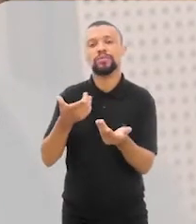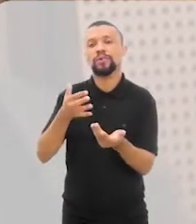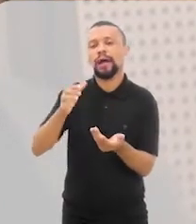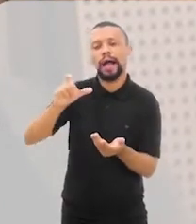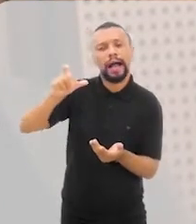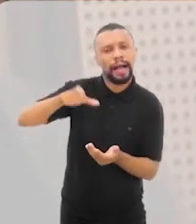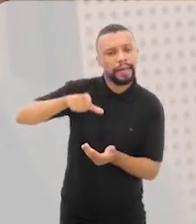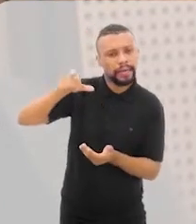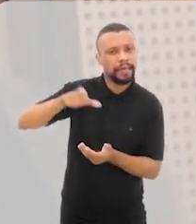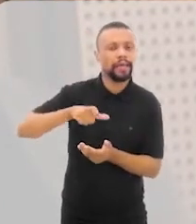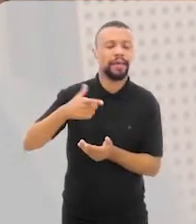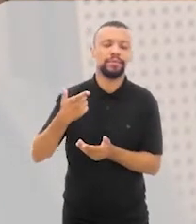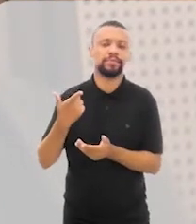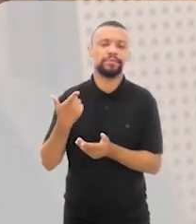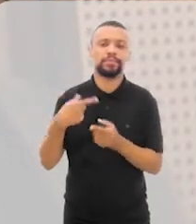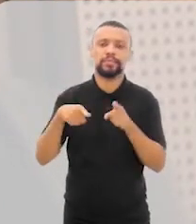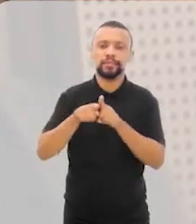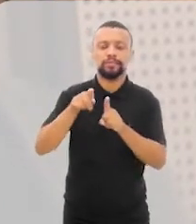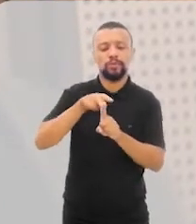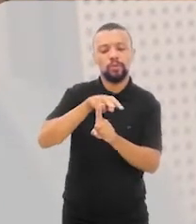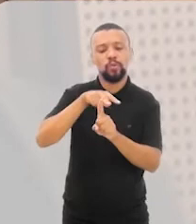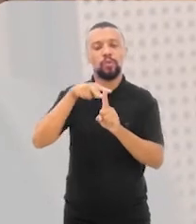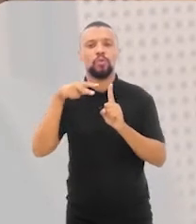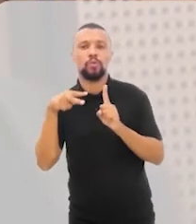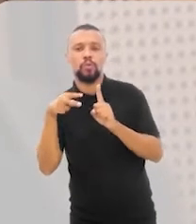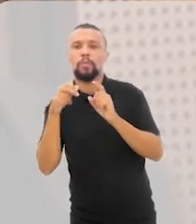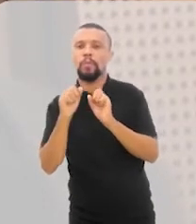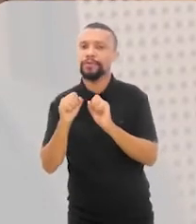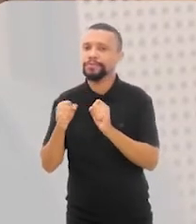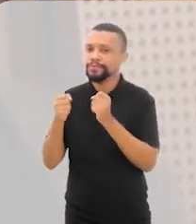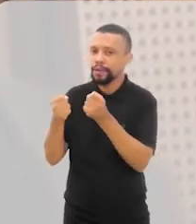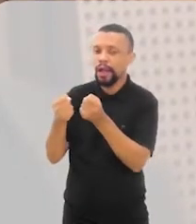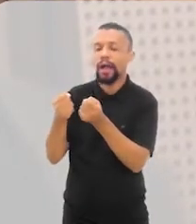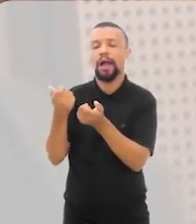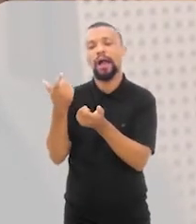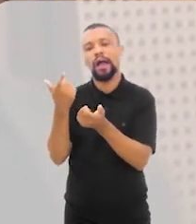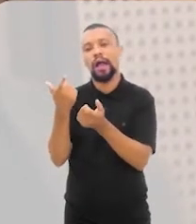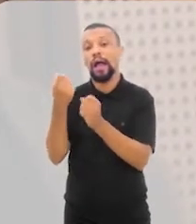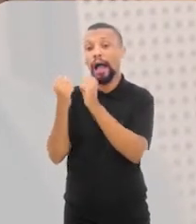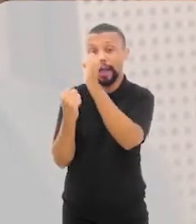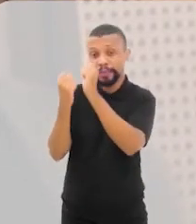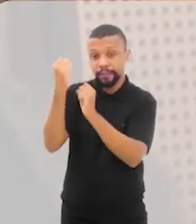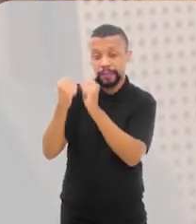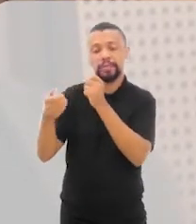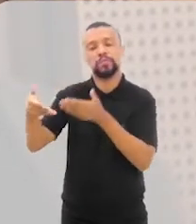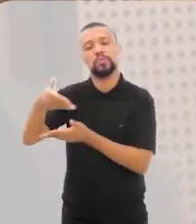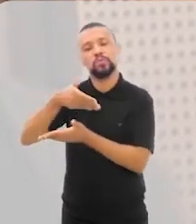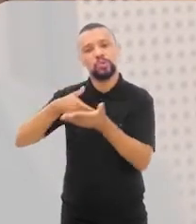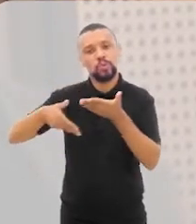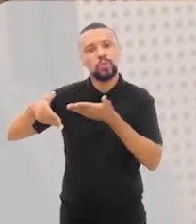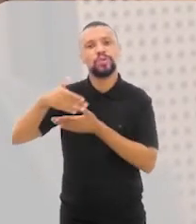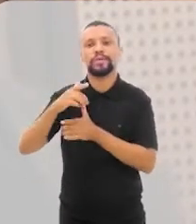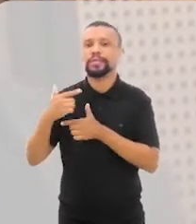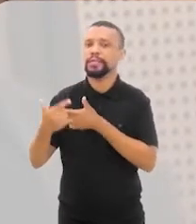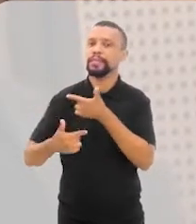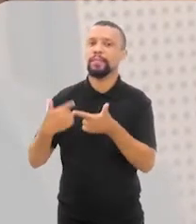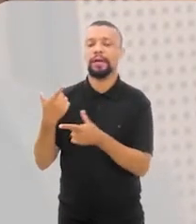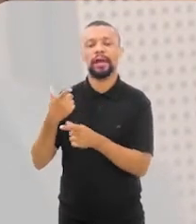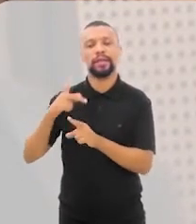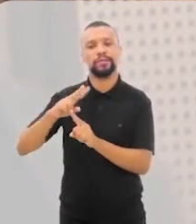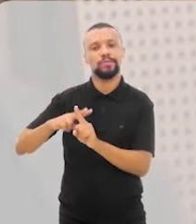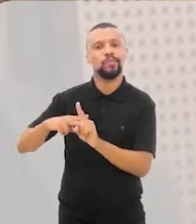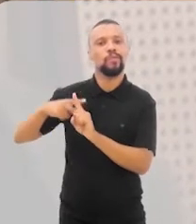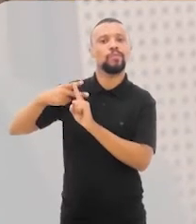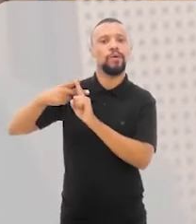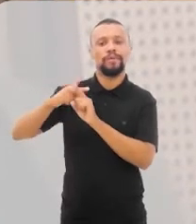Por outro lado, também, pode muito fortalecer as organizações dinamizadoras que atuam no fortalecimento desses